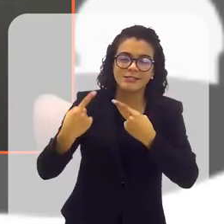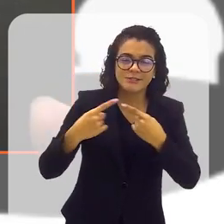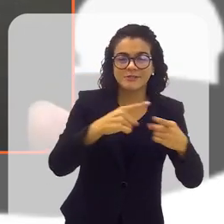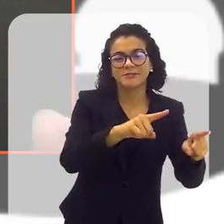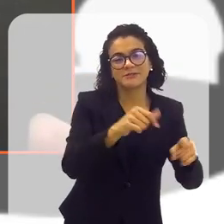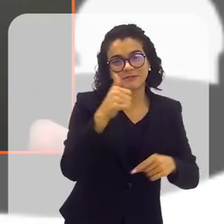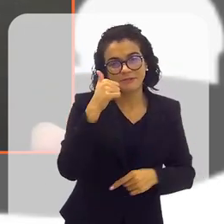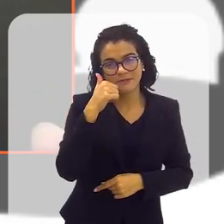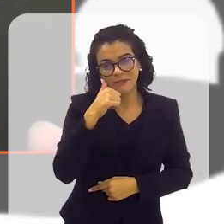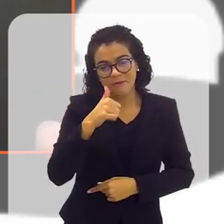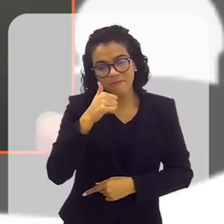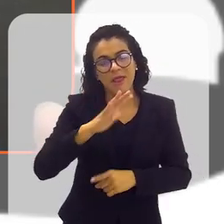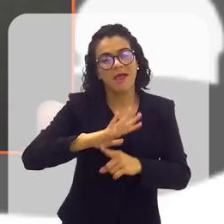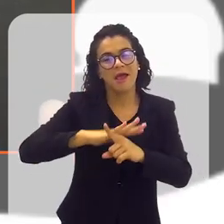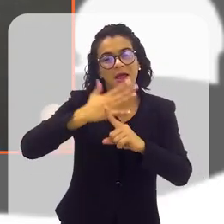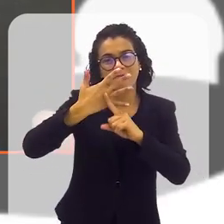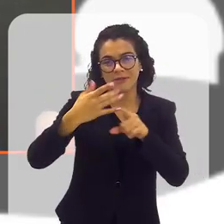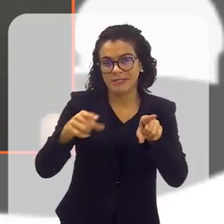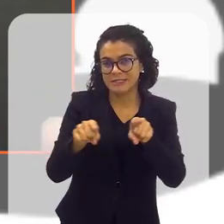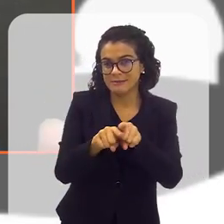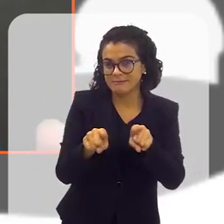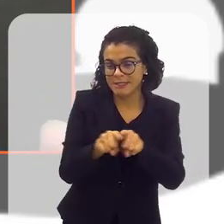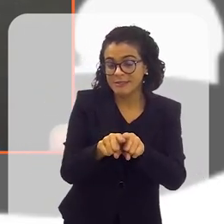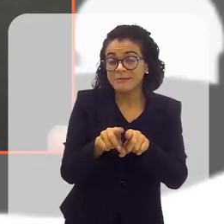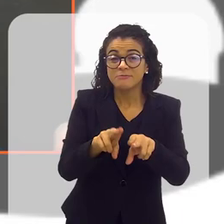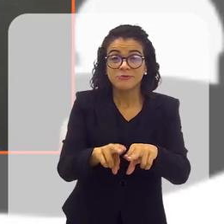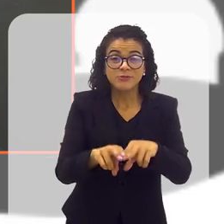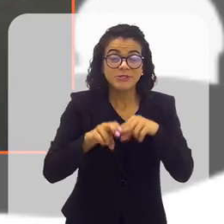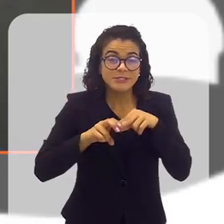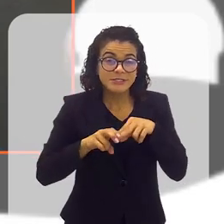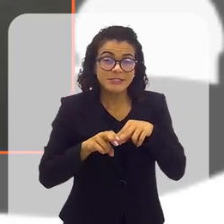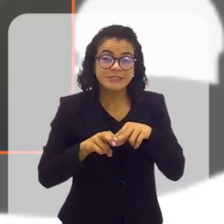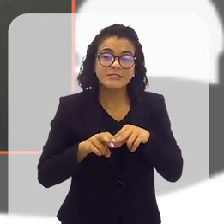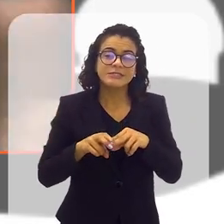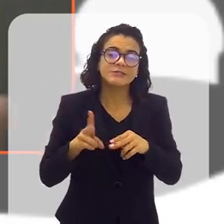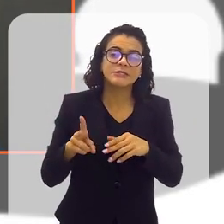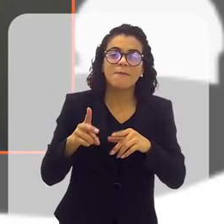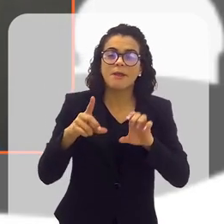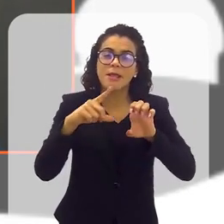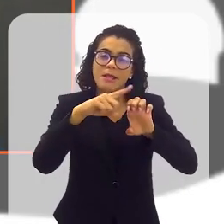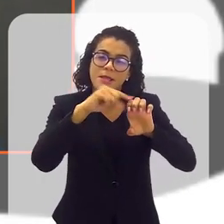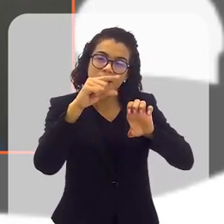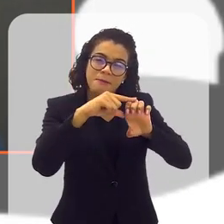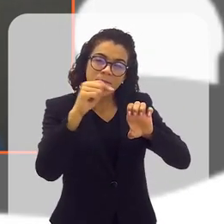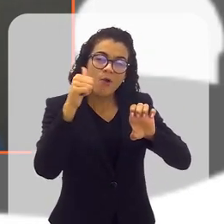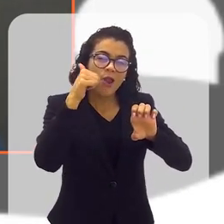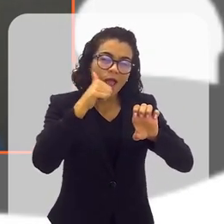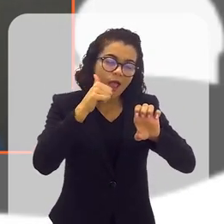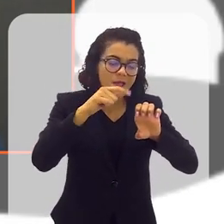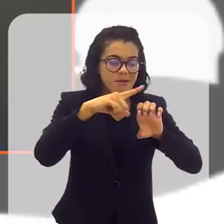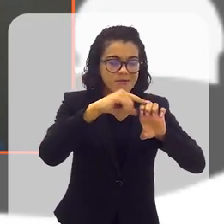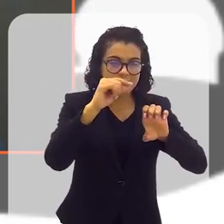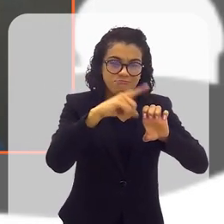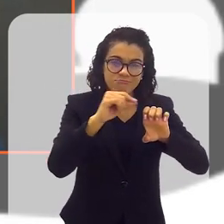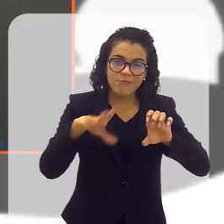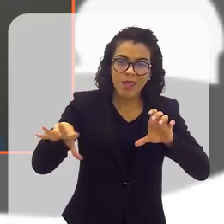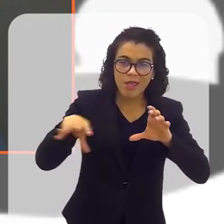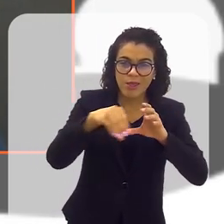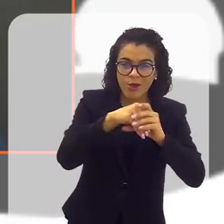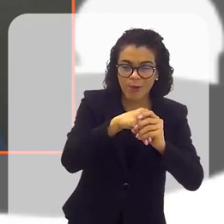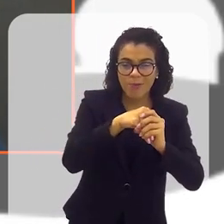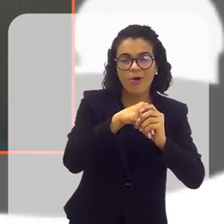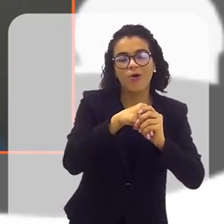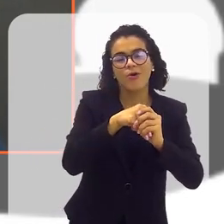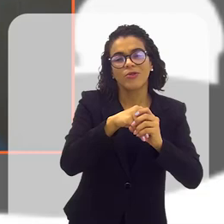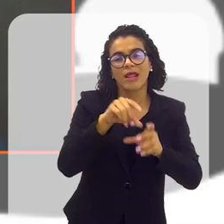violência contra mulheres, ela aumenta também. E, portanto, todas as empreendedoras e empresárias que